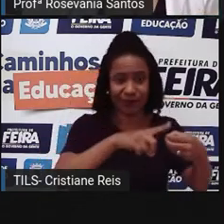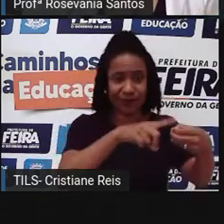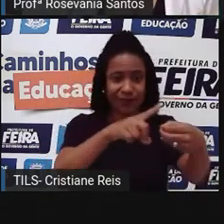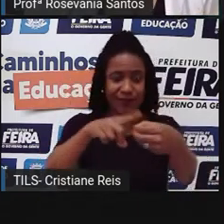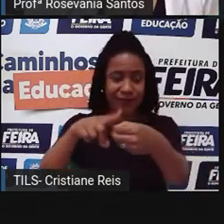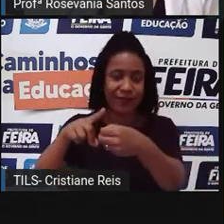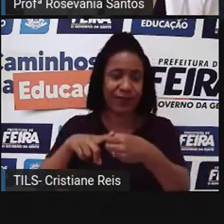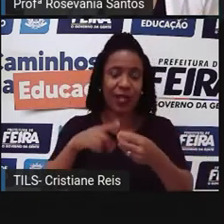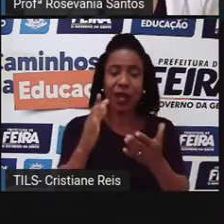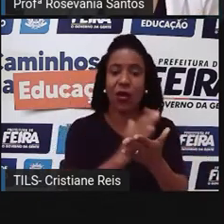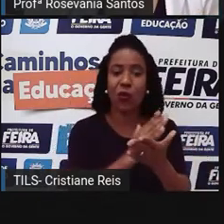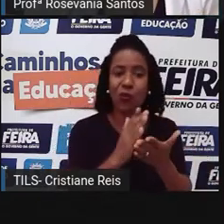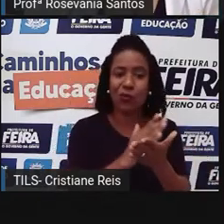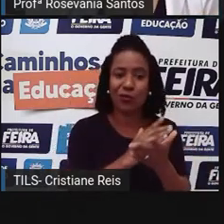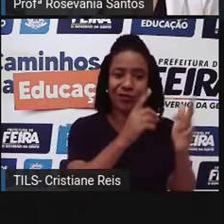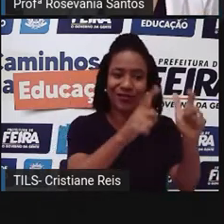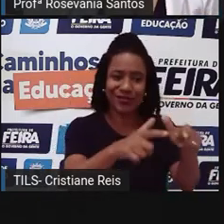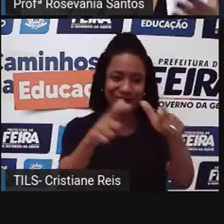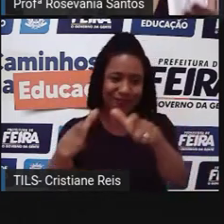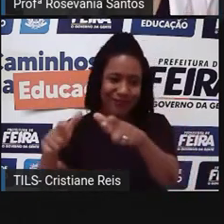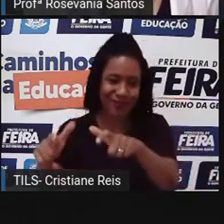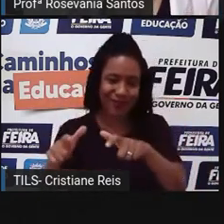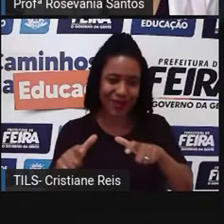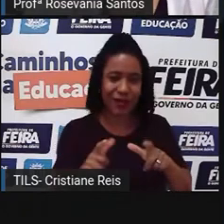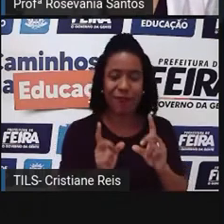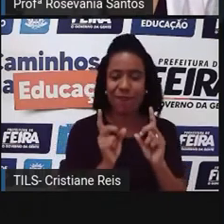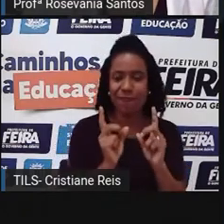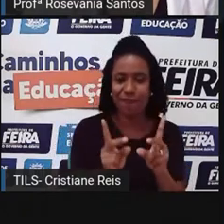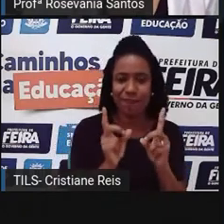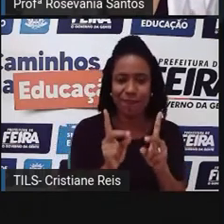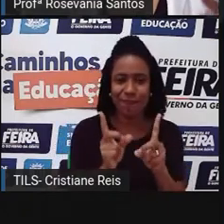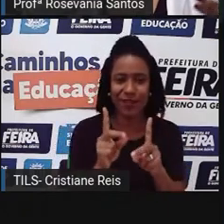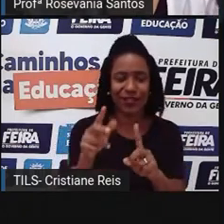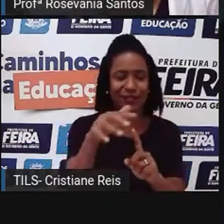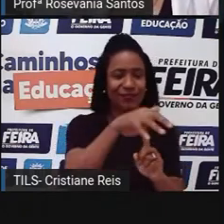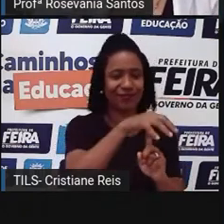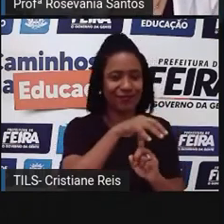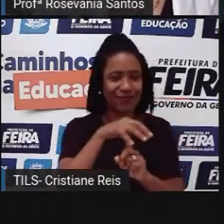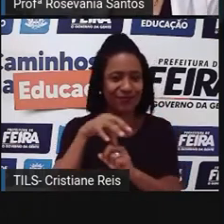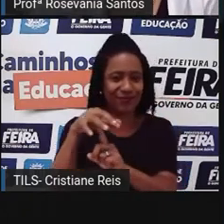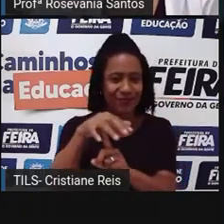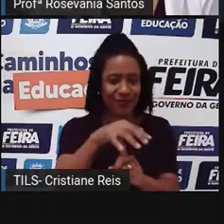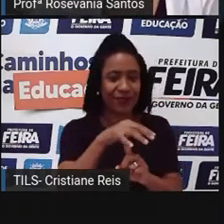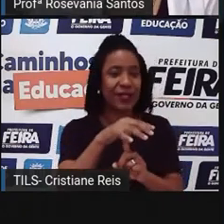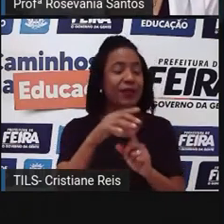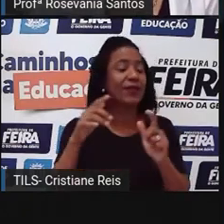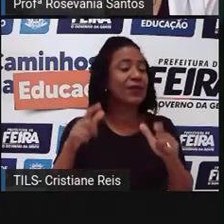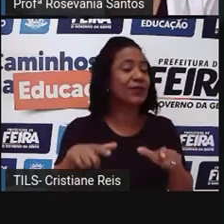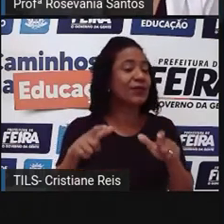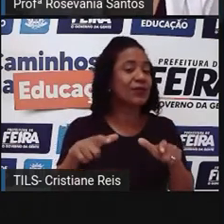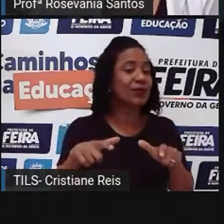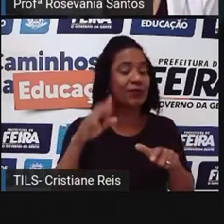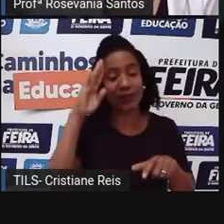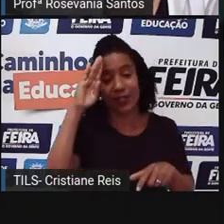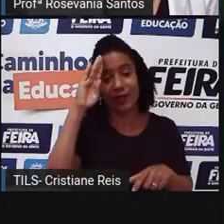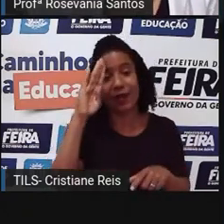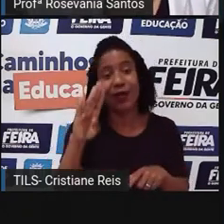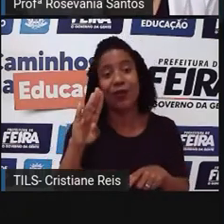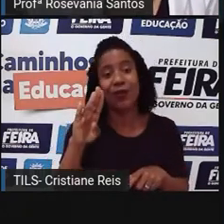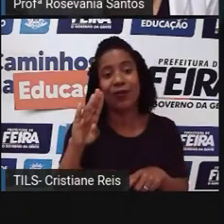alguns bairros têm essas atividades. Mas, de qualquer forma, ela é mais presente nos nossos distritos.